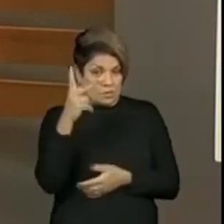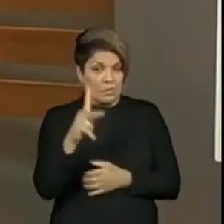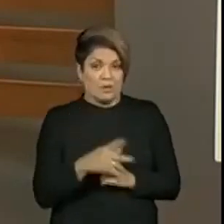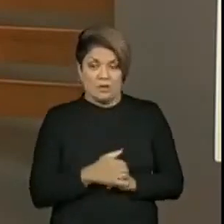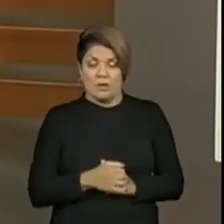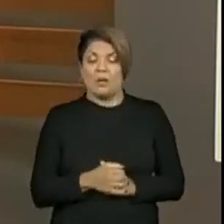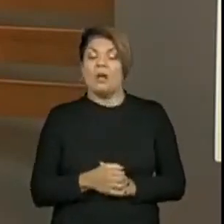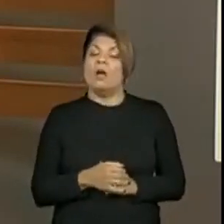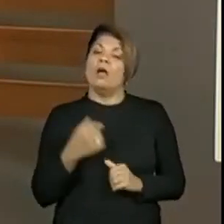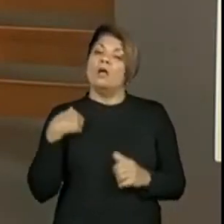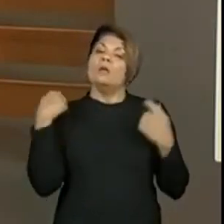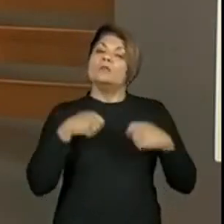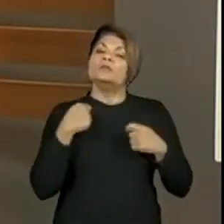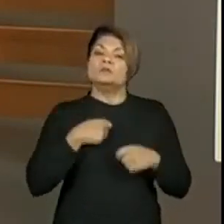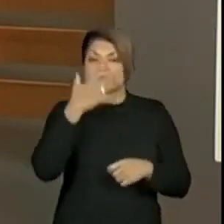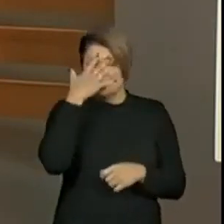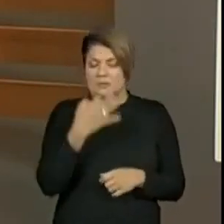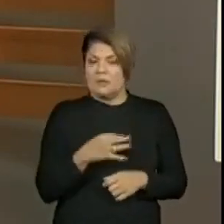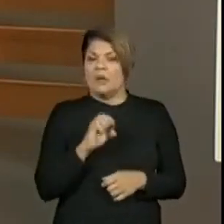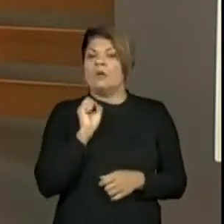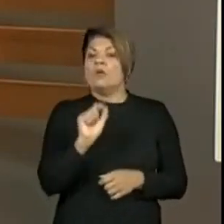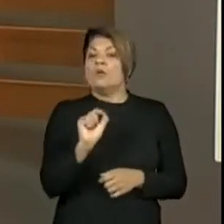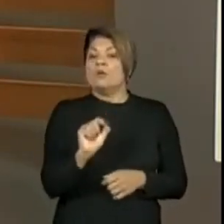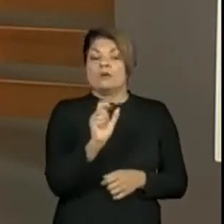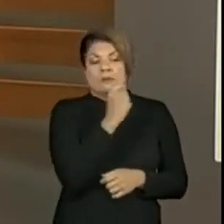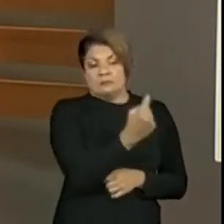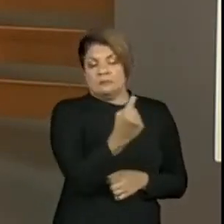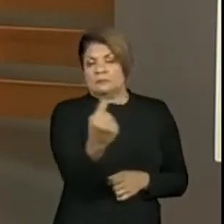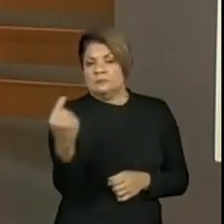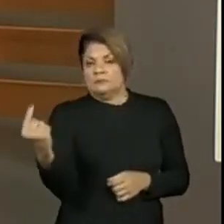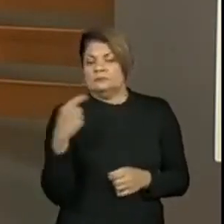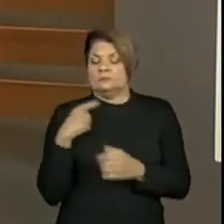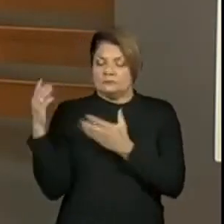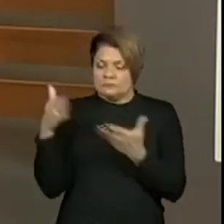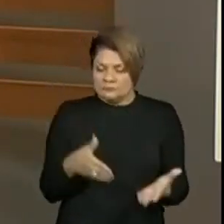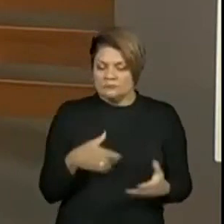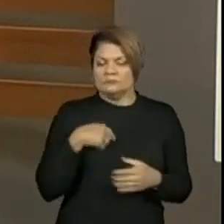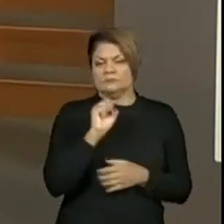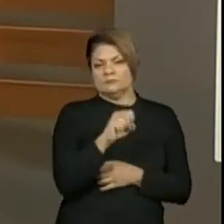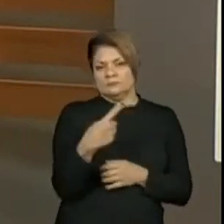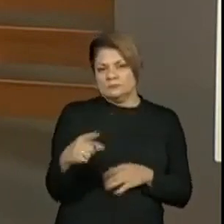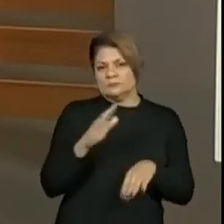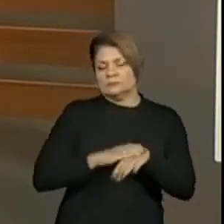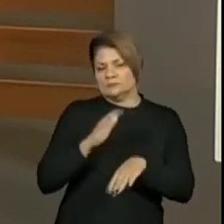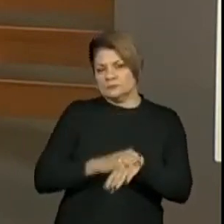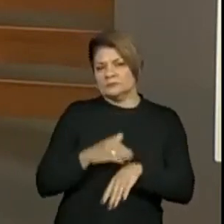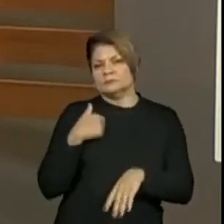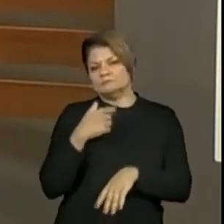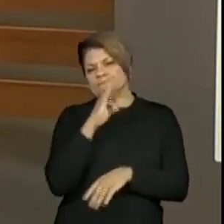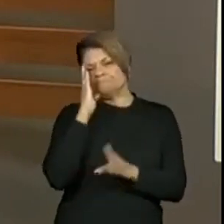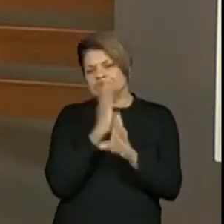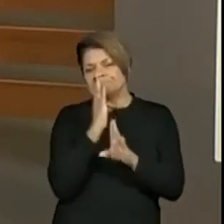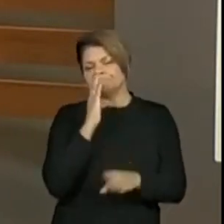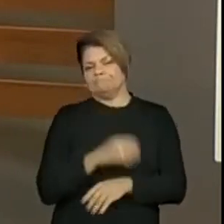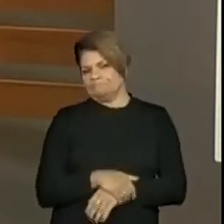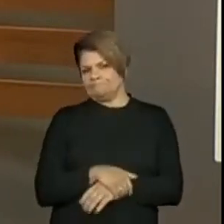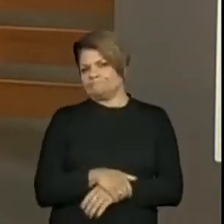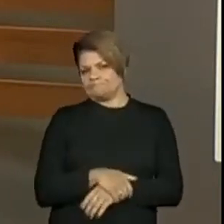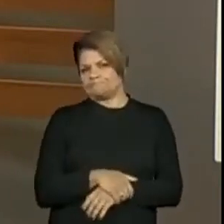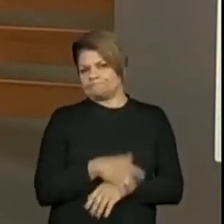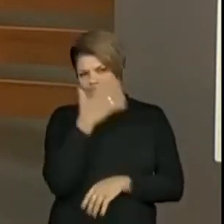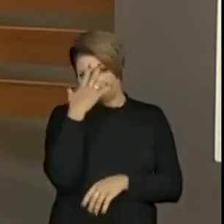entender o que cada um trouxe de ação, de característica, de ponto forte para a gente entender a história.